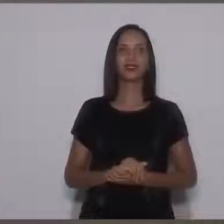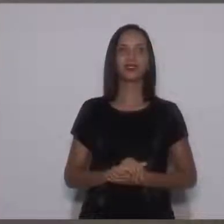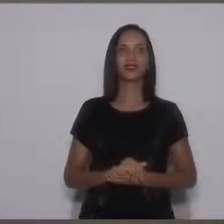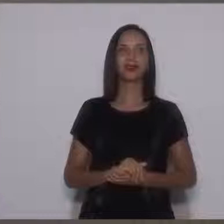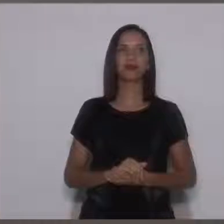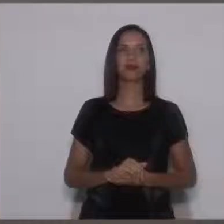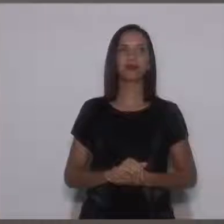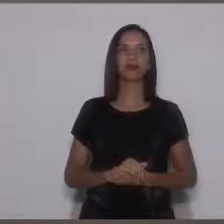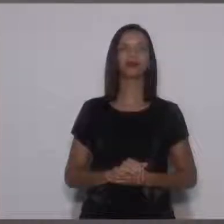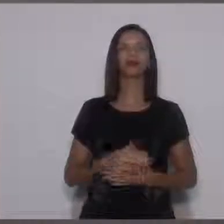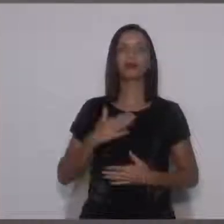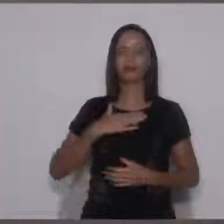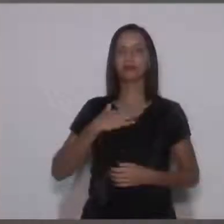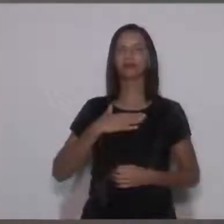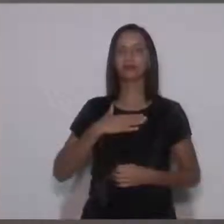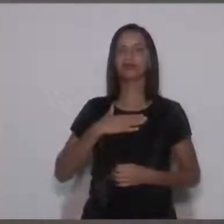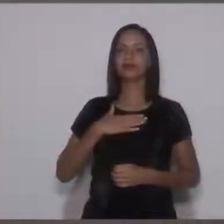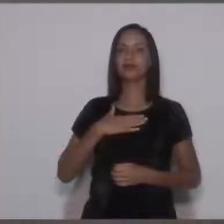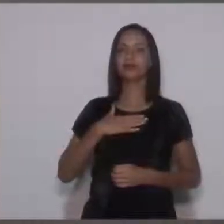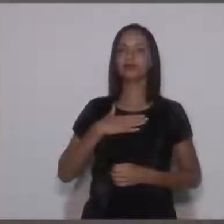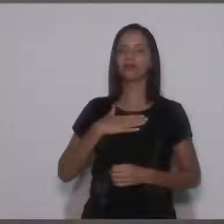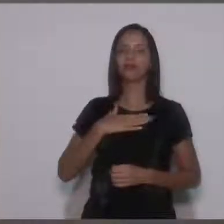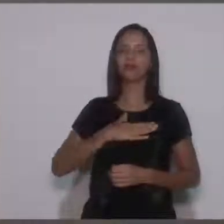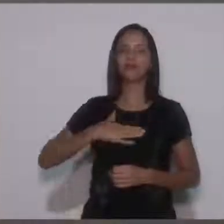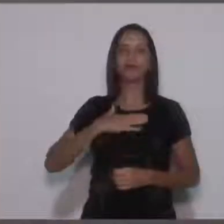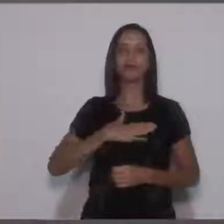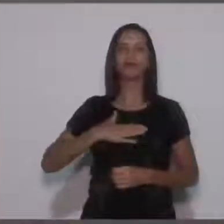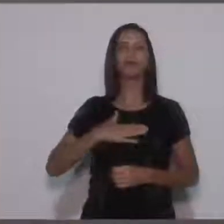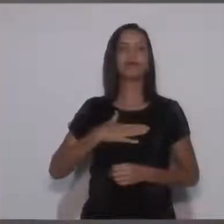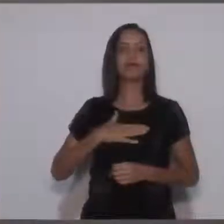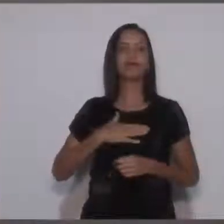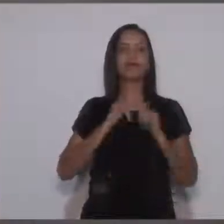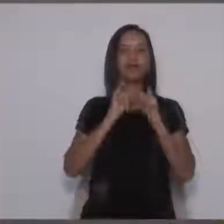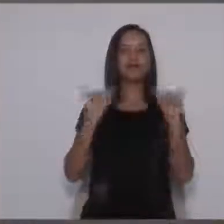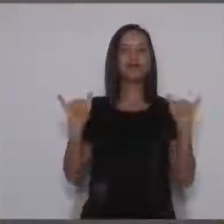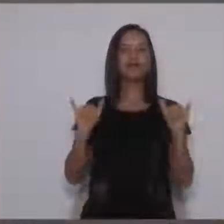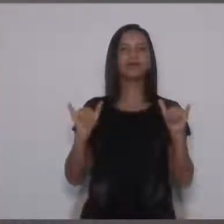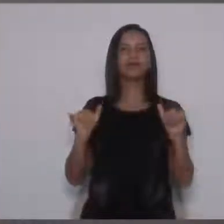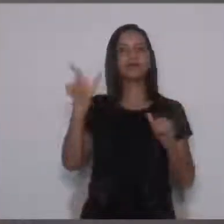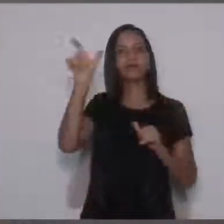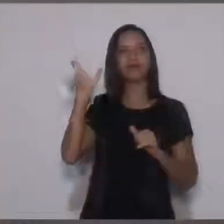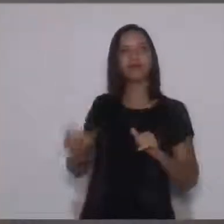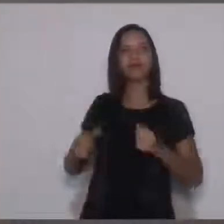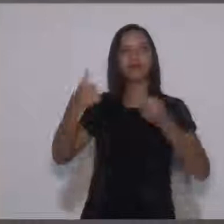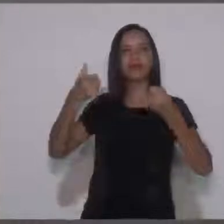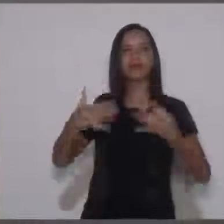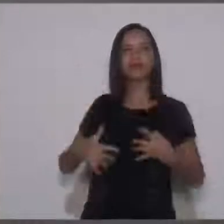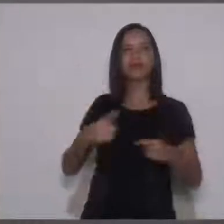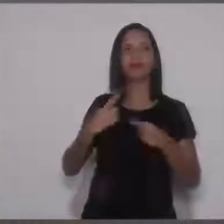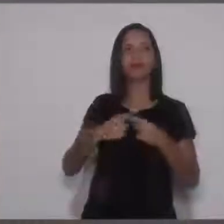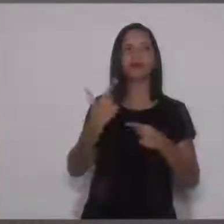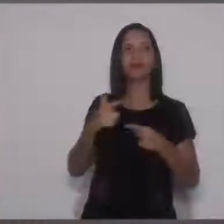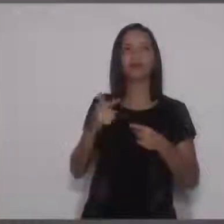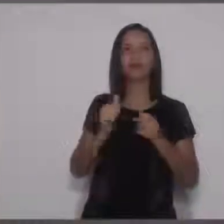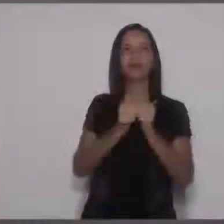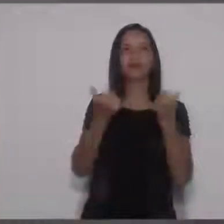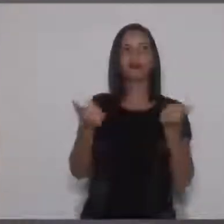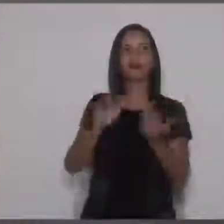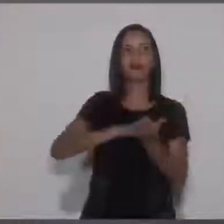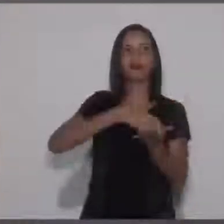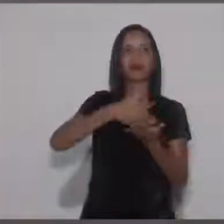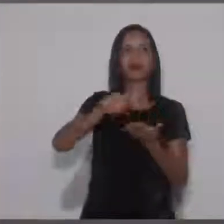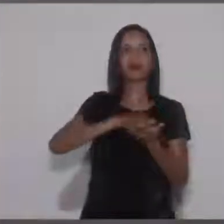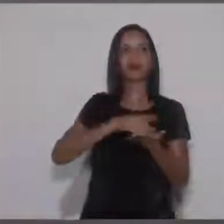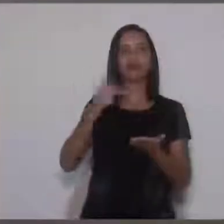Eu até diria que quem tem que explicar porque nós ficamos sem pãozinho com manteiga é o